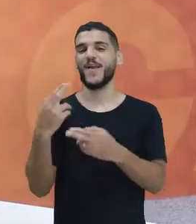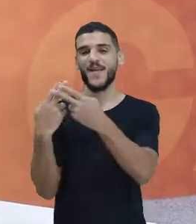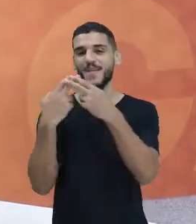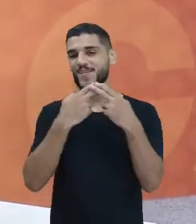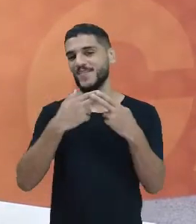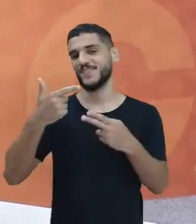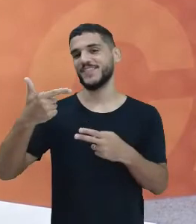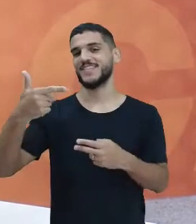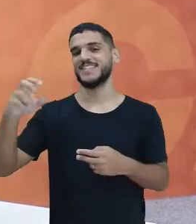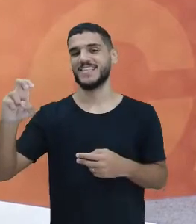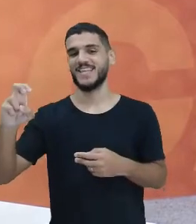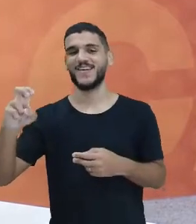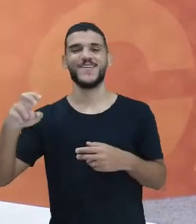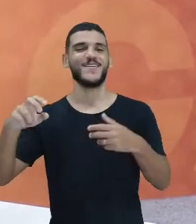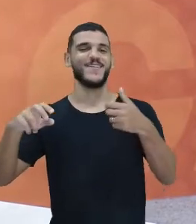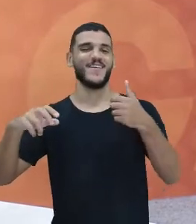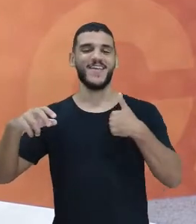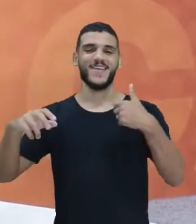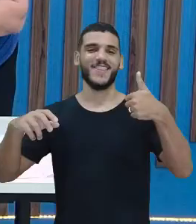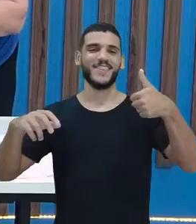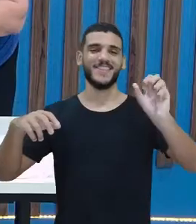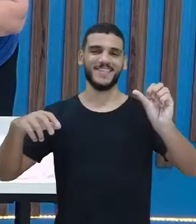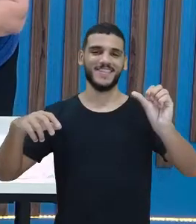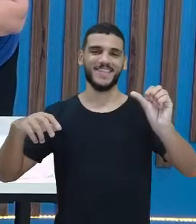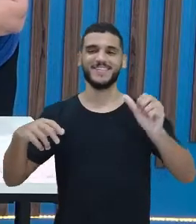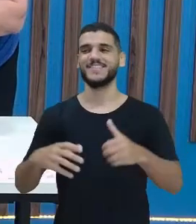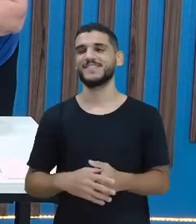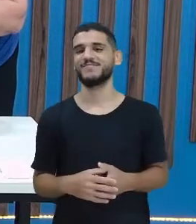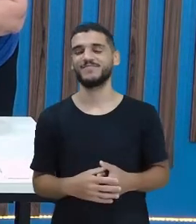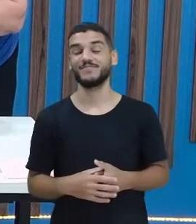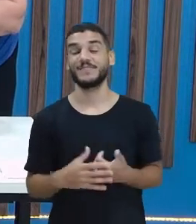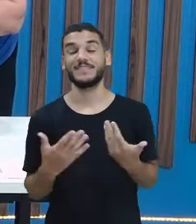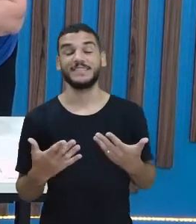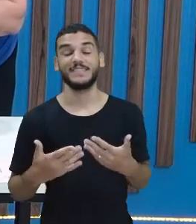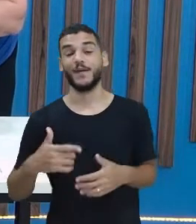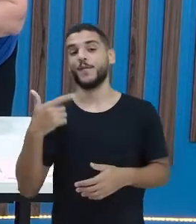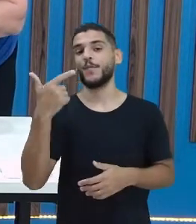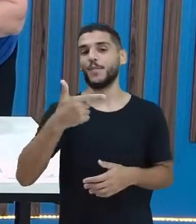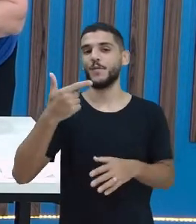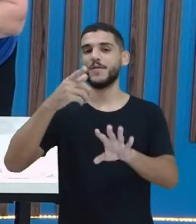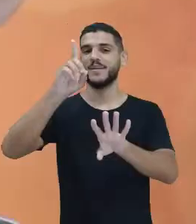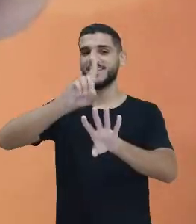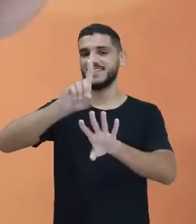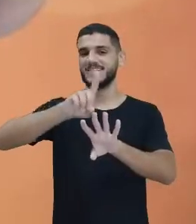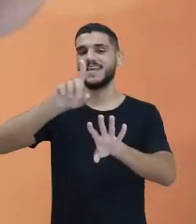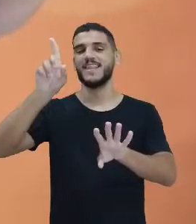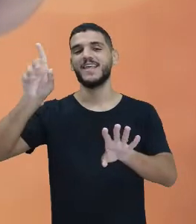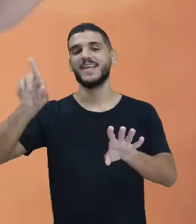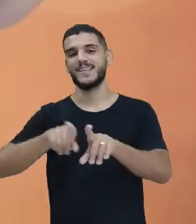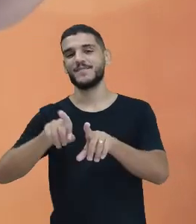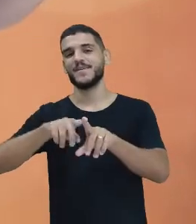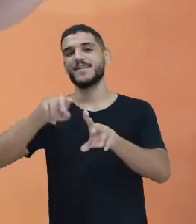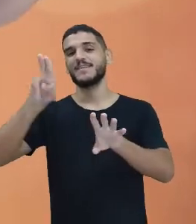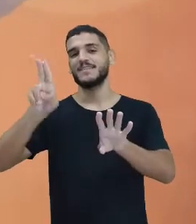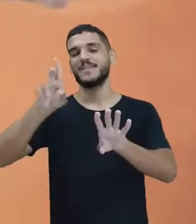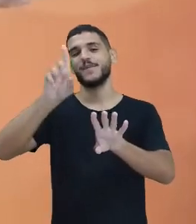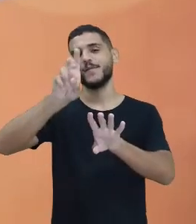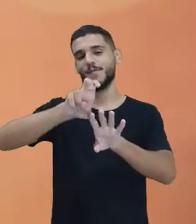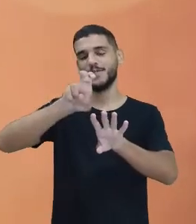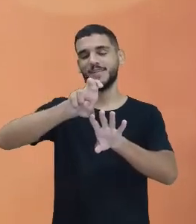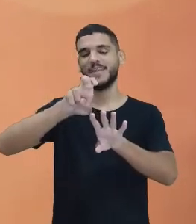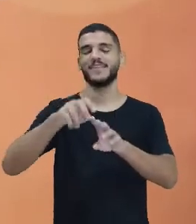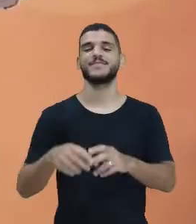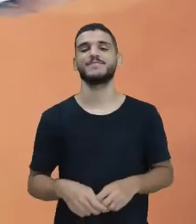professora aí tirou vinte e cinco. Está vendo? Duas dezenas e cinco unidades. Fazer o meu uma dezena e